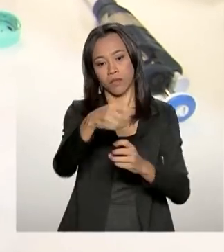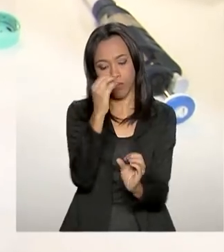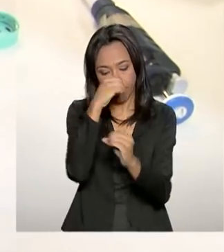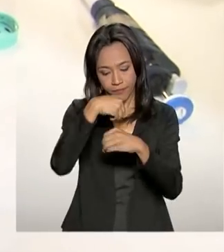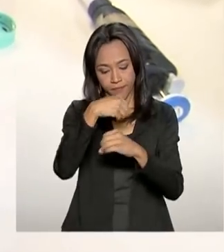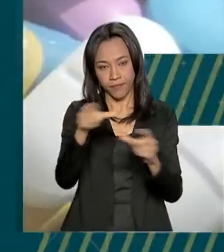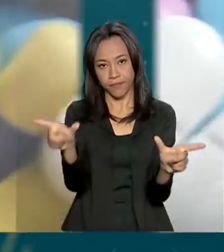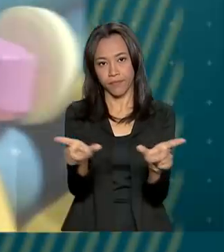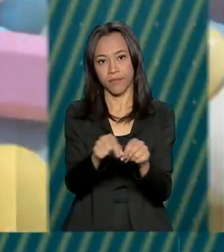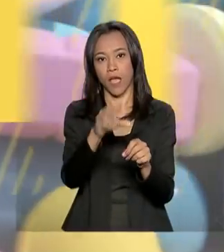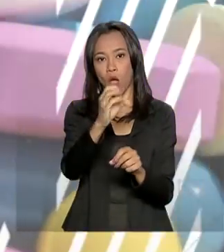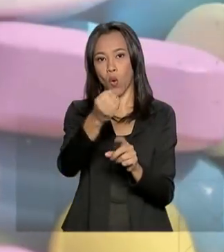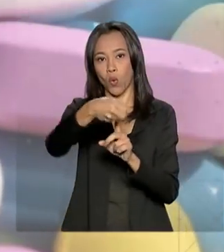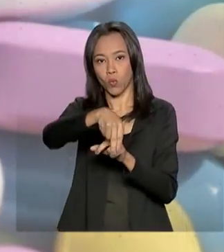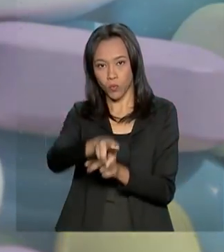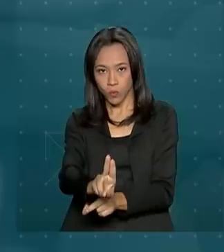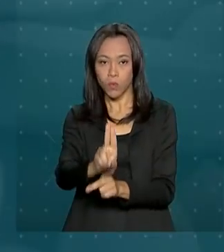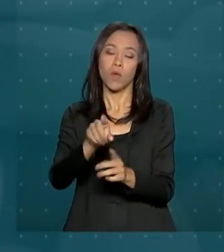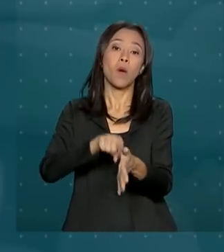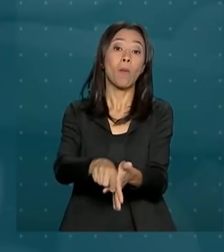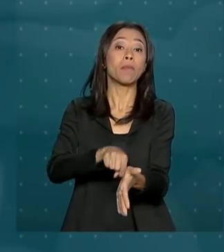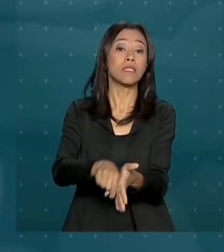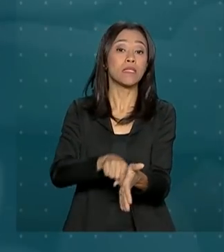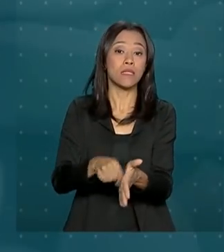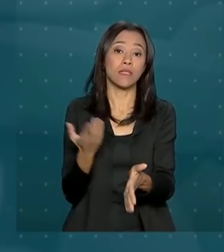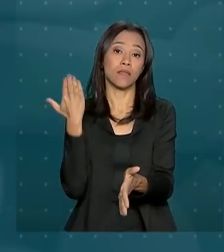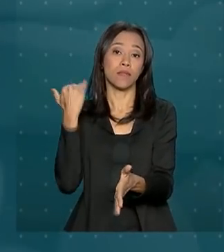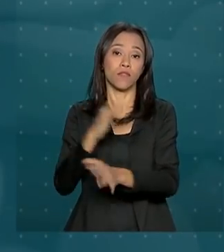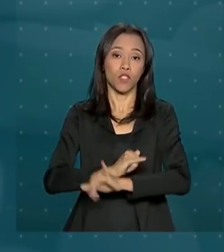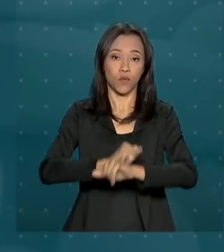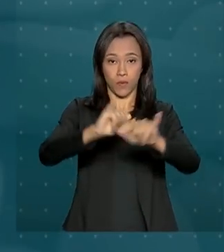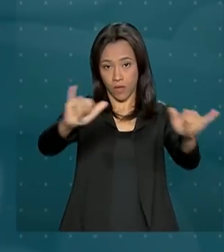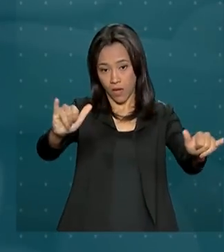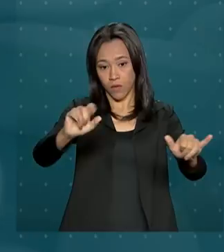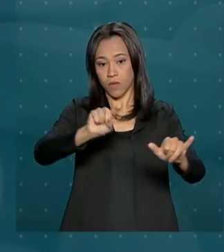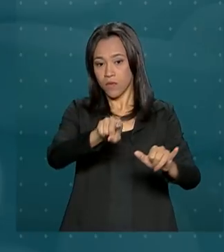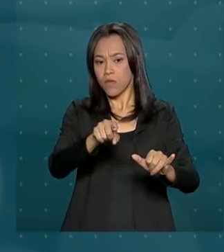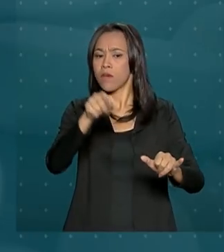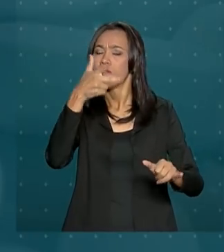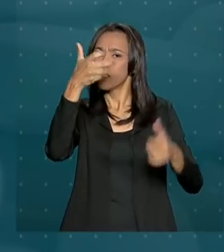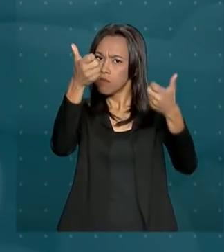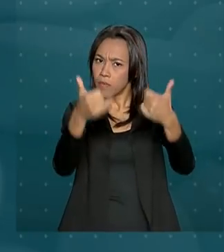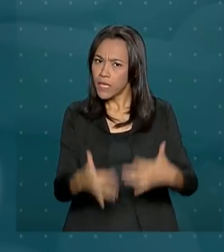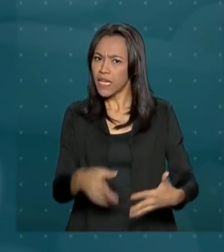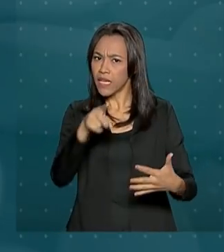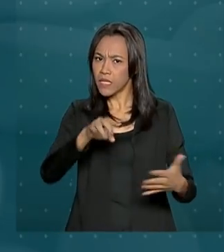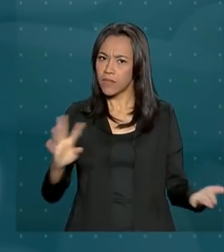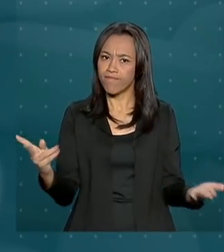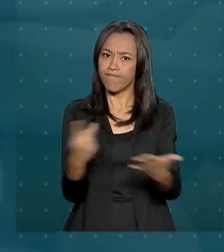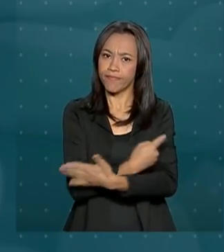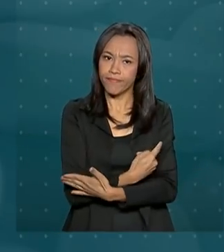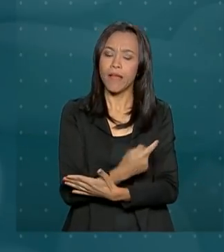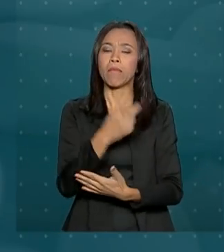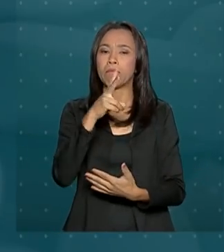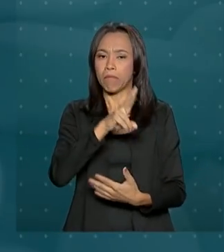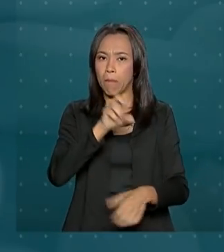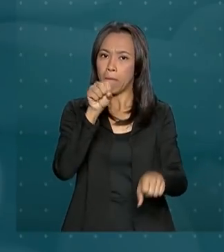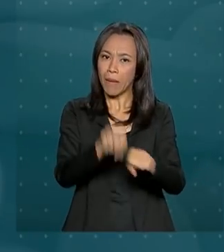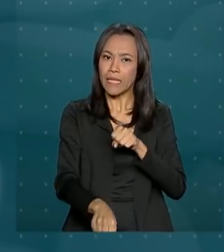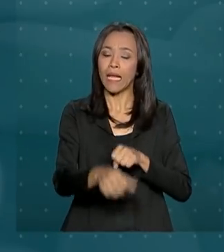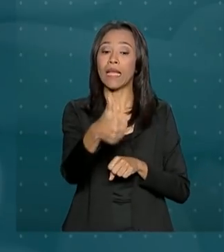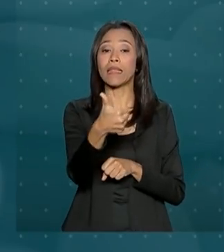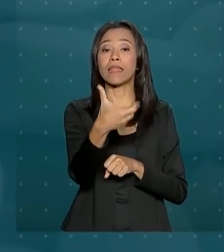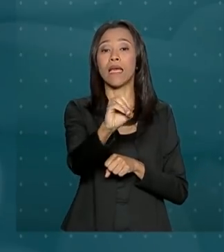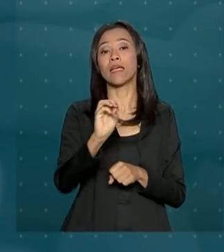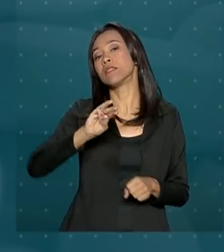Nações Unidas. Uma pesquisa divulgada pela ONU aponta que esse tipo de infecção deve matar 10 milhões